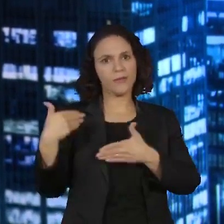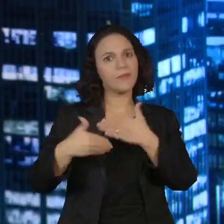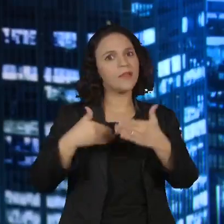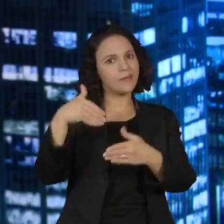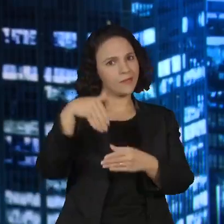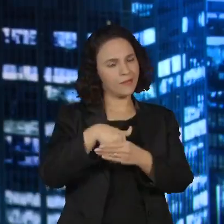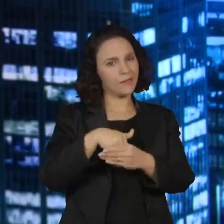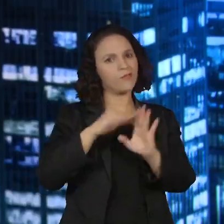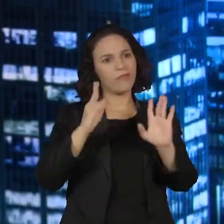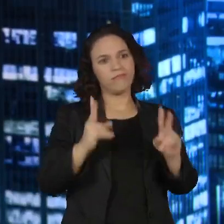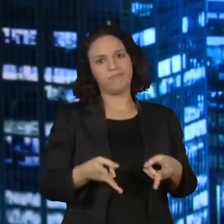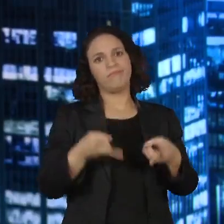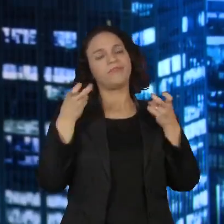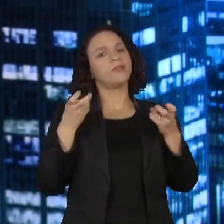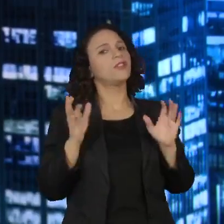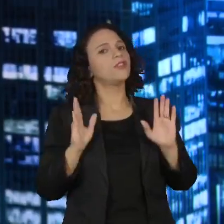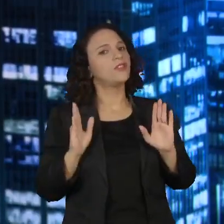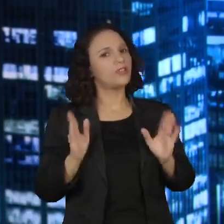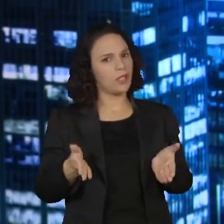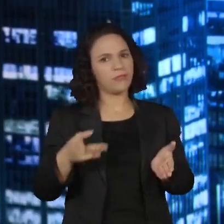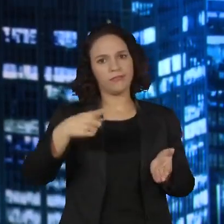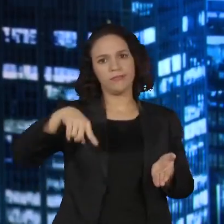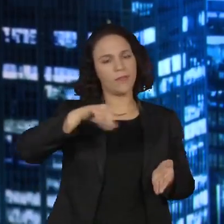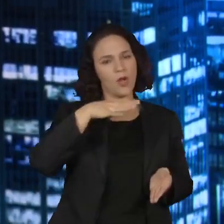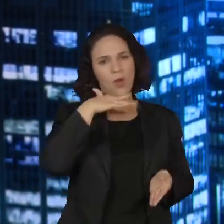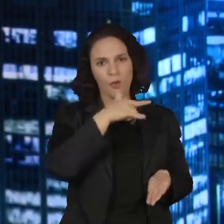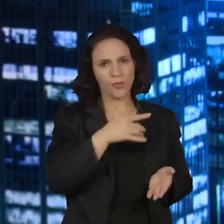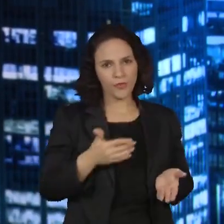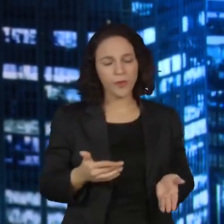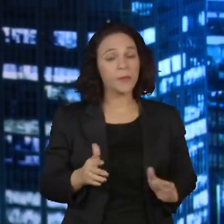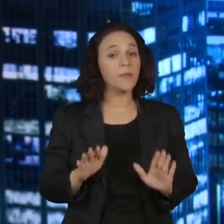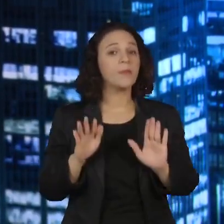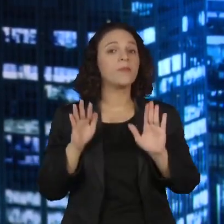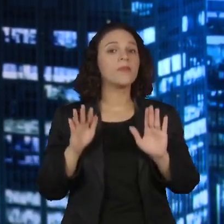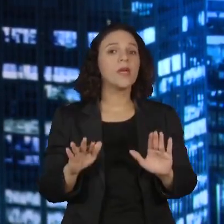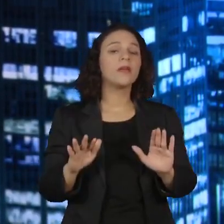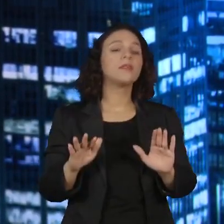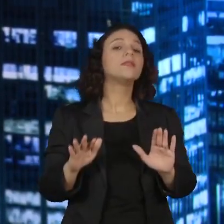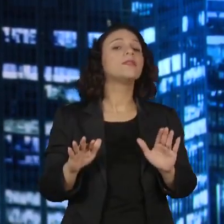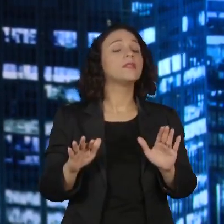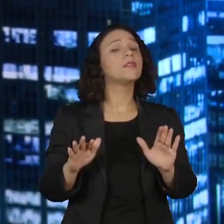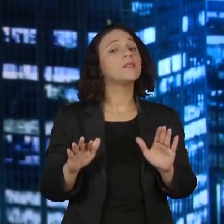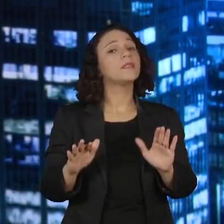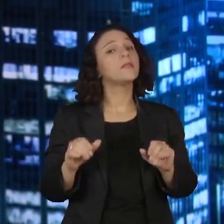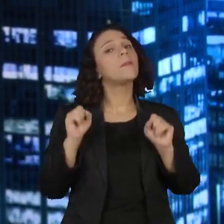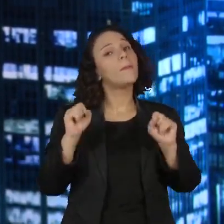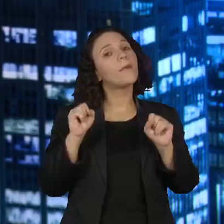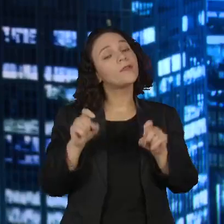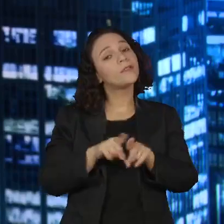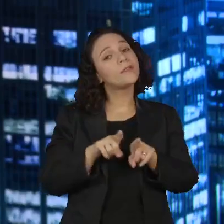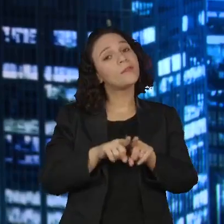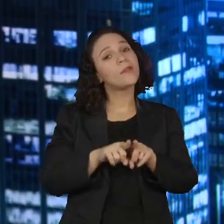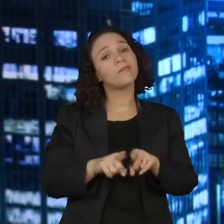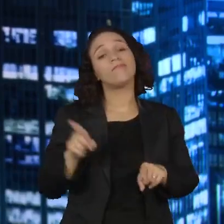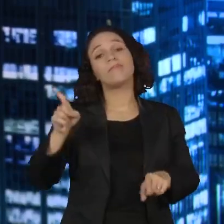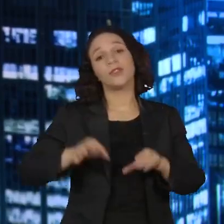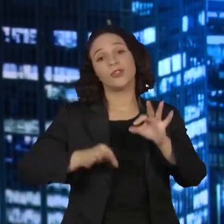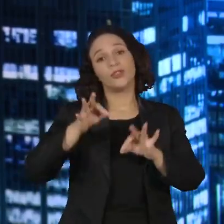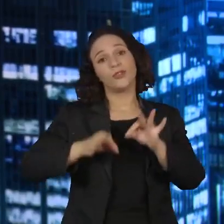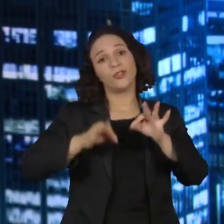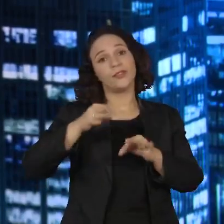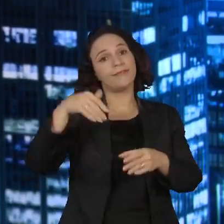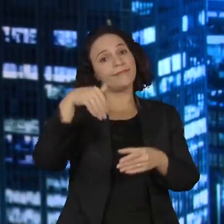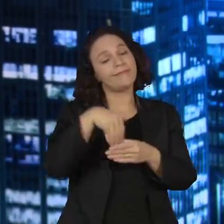nítido e claro para todo mundo, mas acredito que isso seja também uma posição que a própria justiça